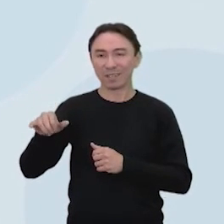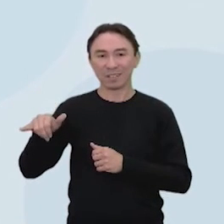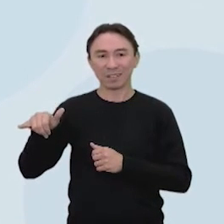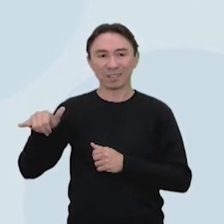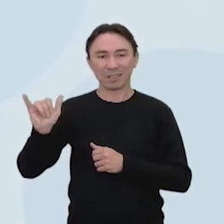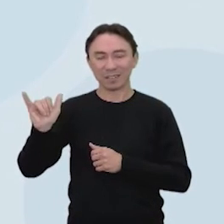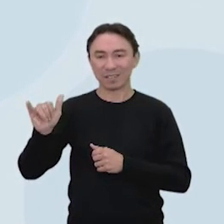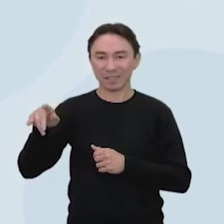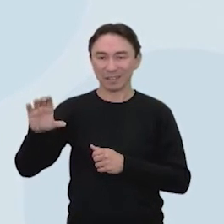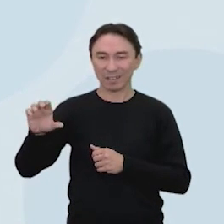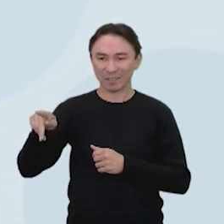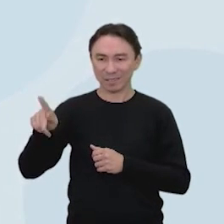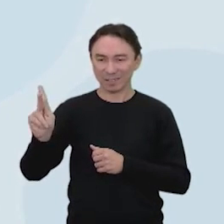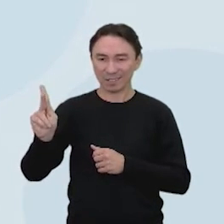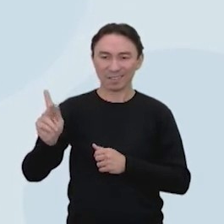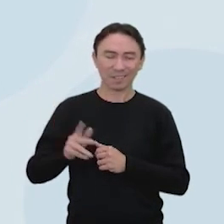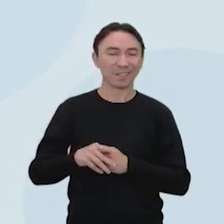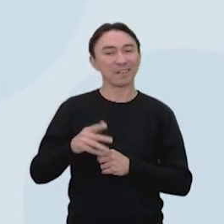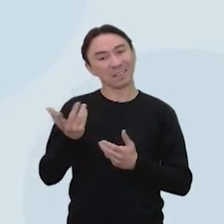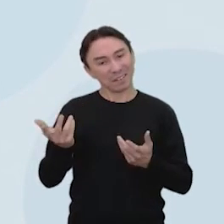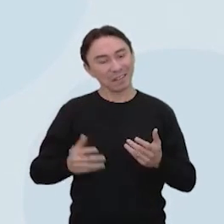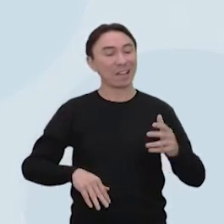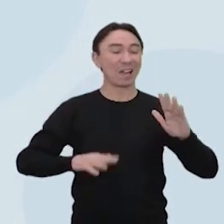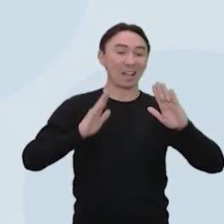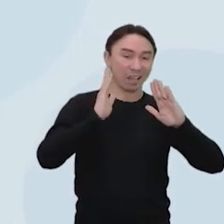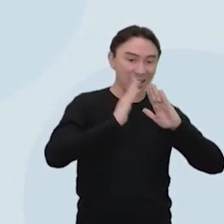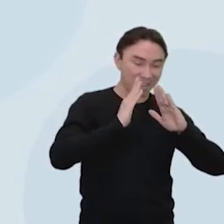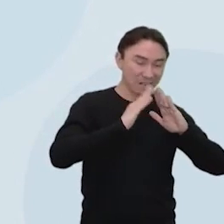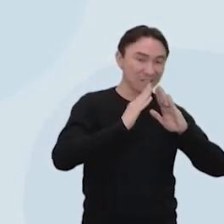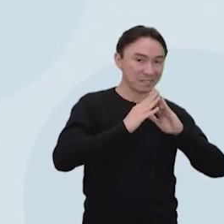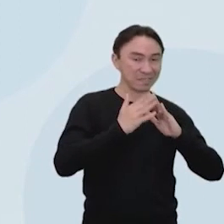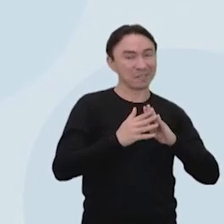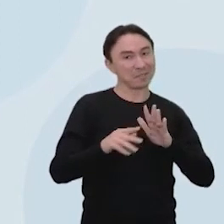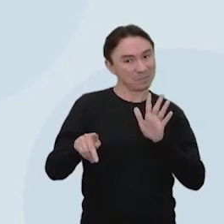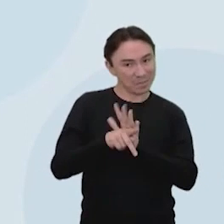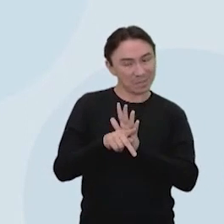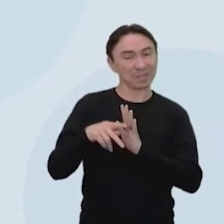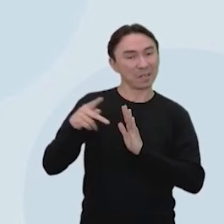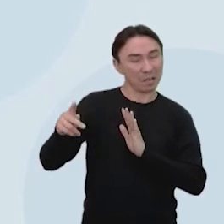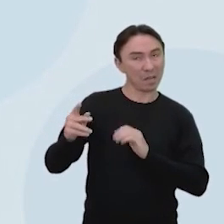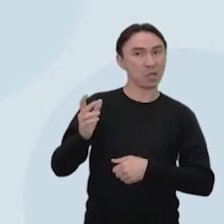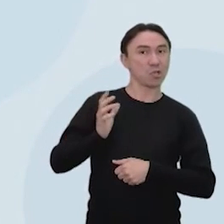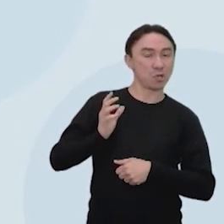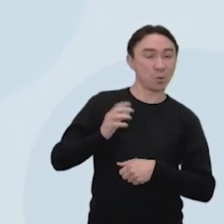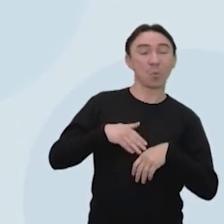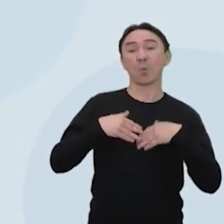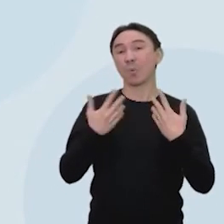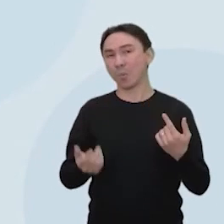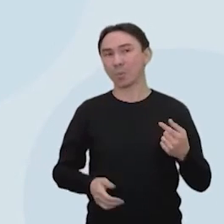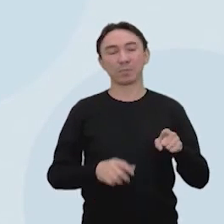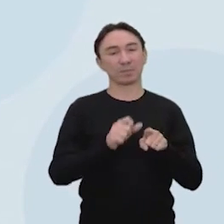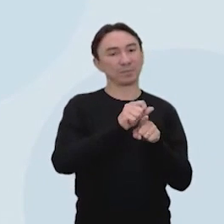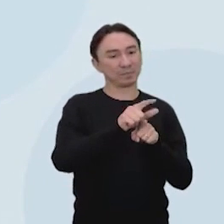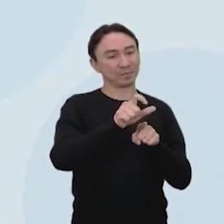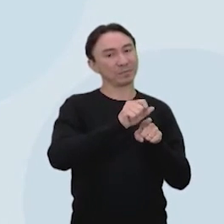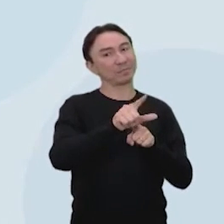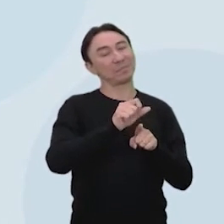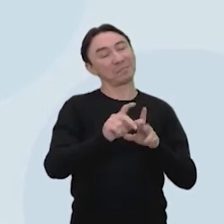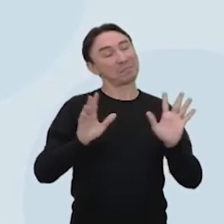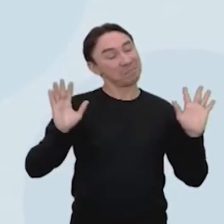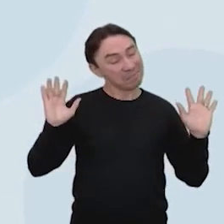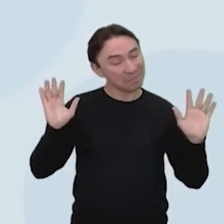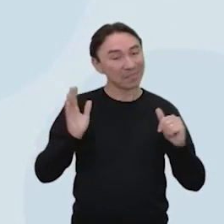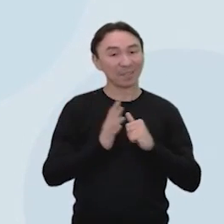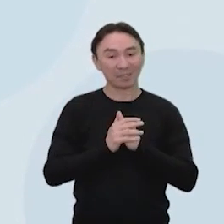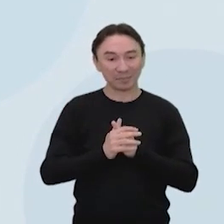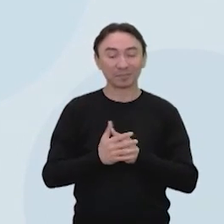emprestado, mas já está dizendo que é... Que eles alugaram a casa. Que alugaram a casa e está dizendo que, olha, é uma coisa muito rica. Bom,